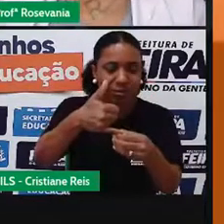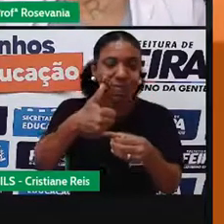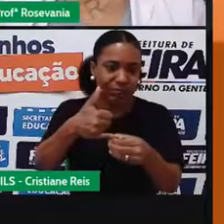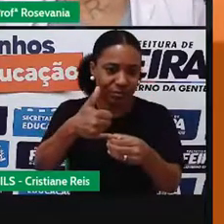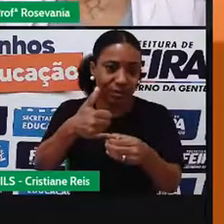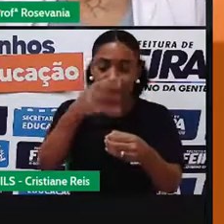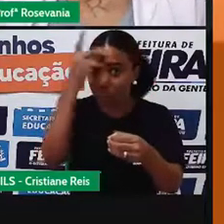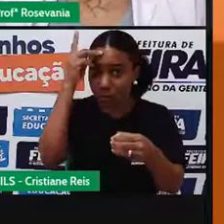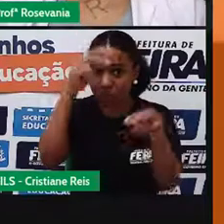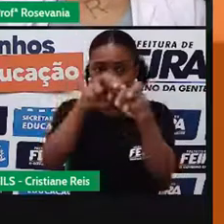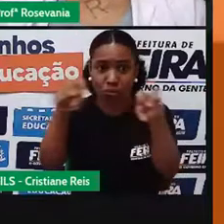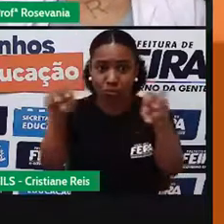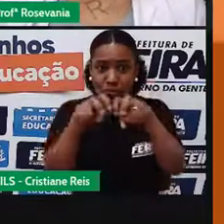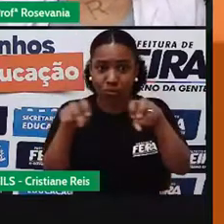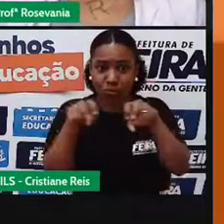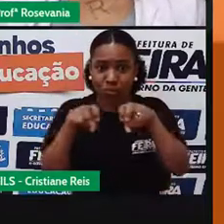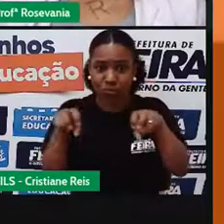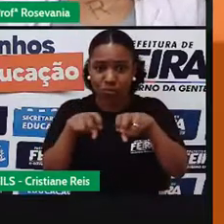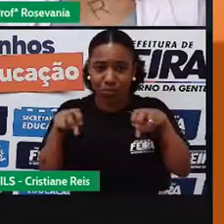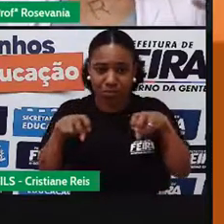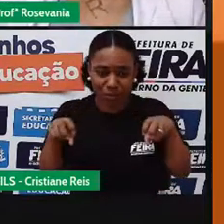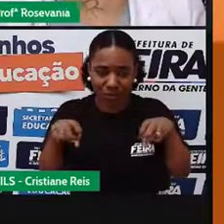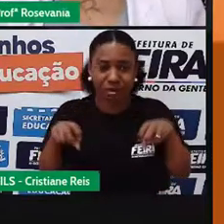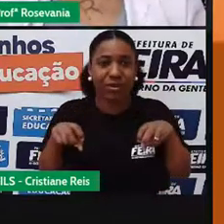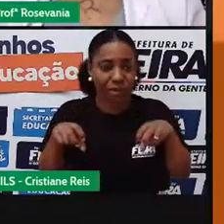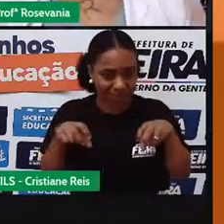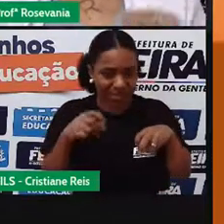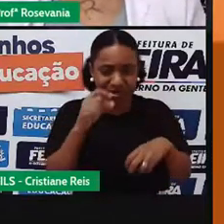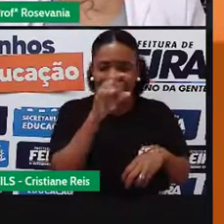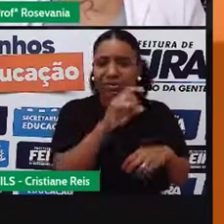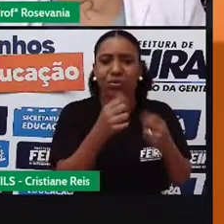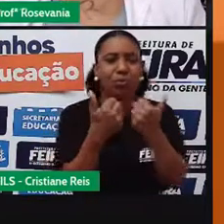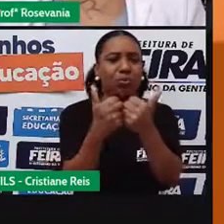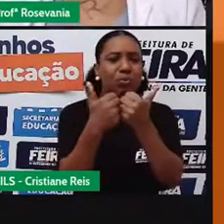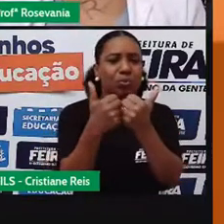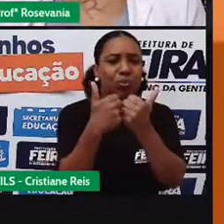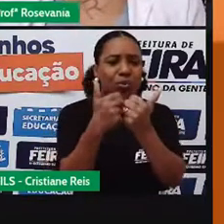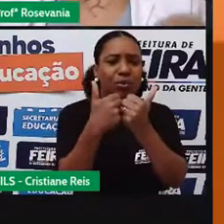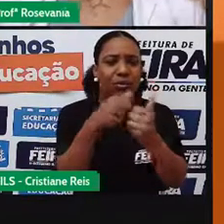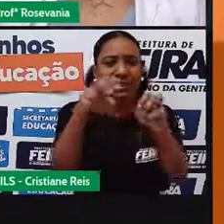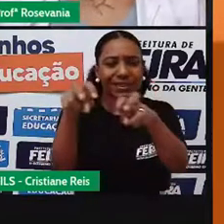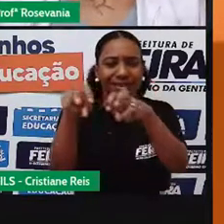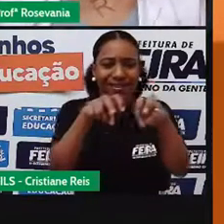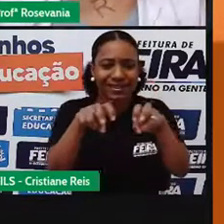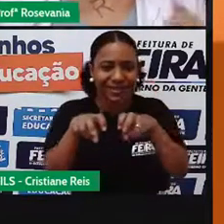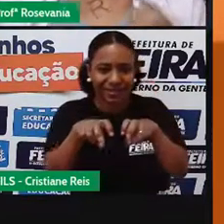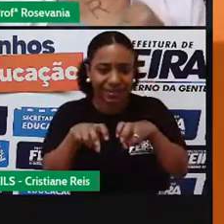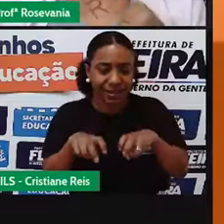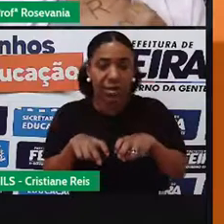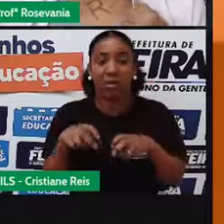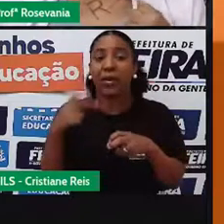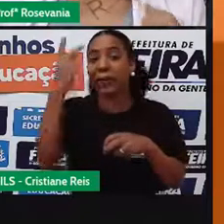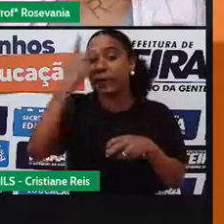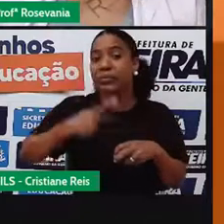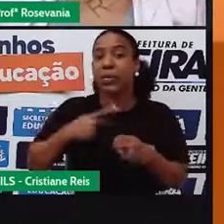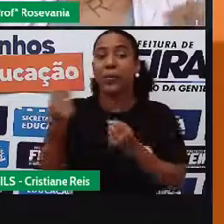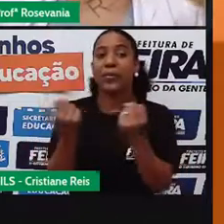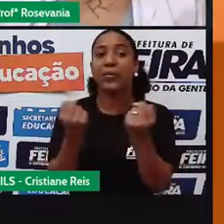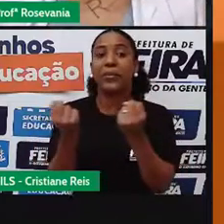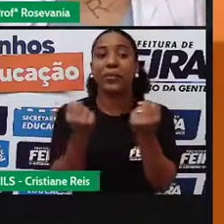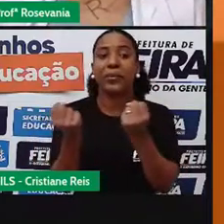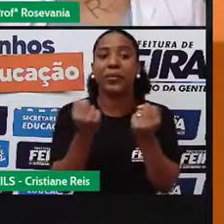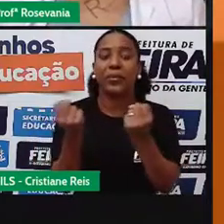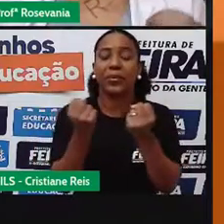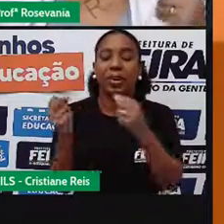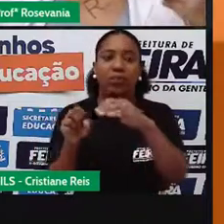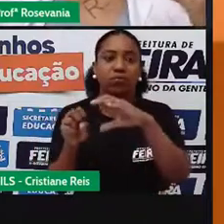gastos que a gente já está sabendo. Imagina se cada uma daquelas pessoas que estivessem no transporte público estivessem ali com o seu próprio carro. Isso